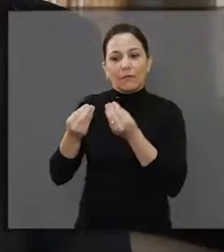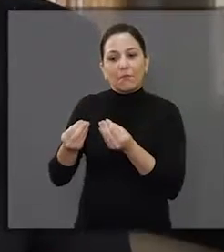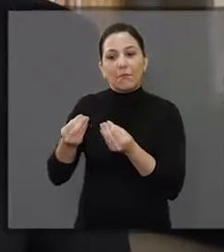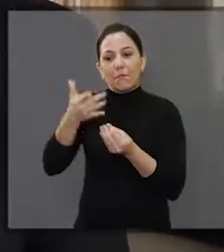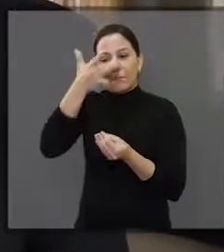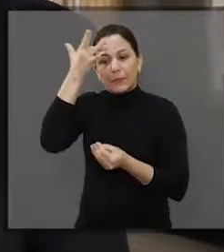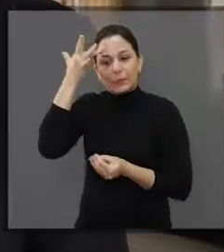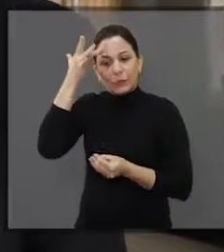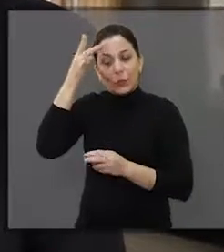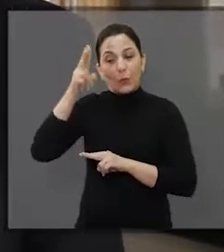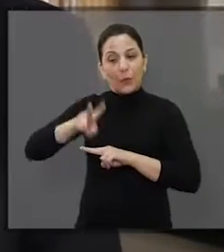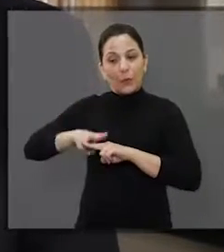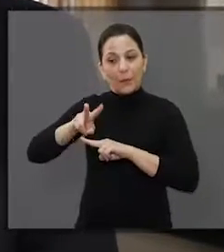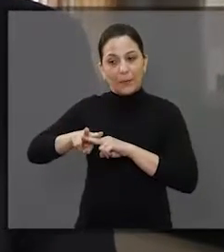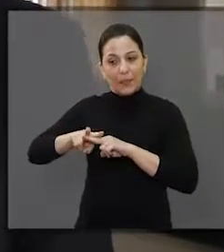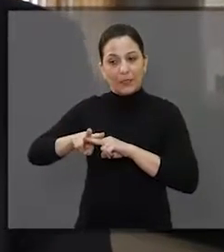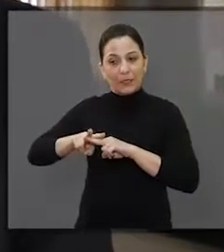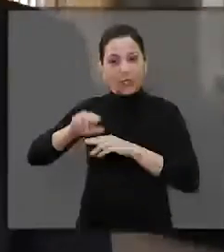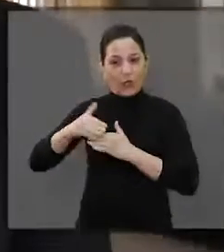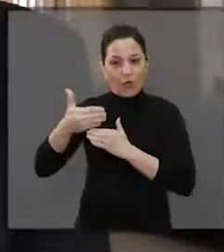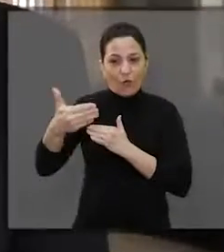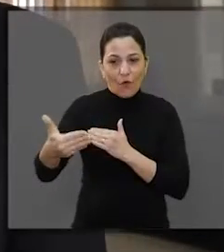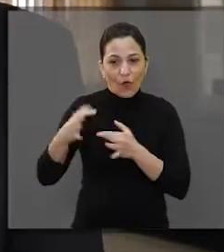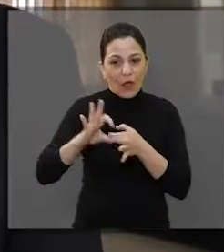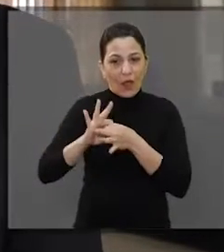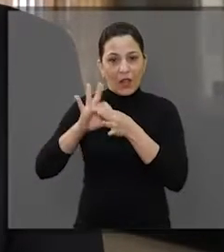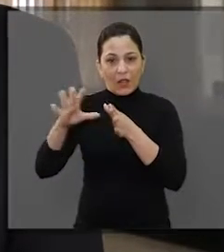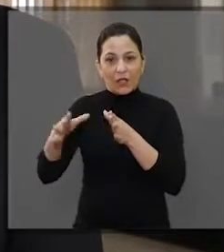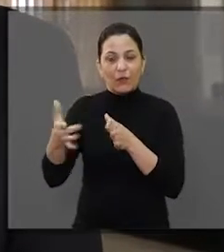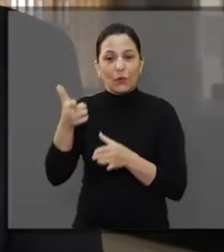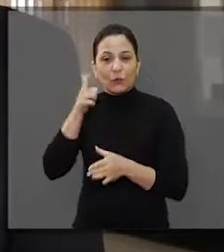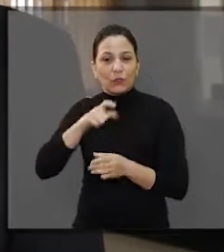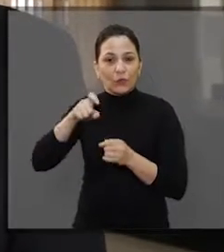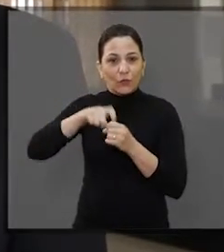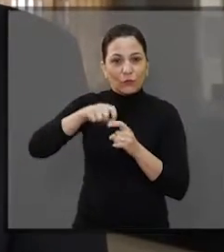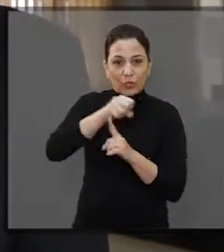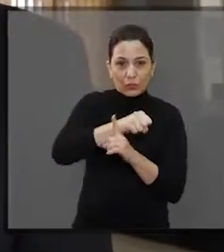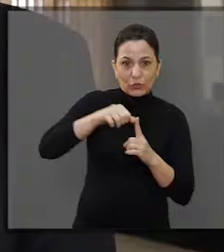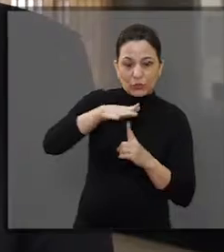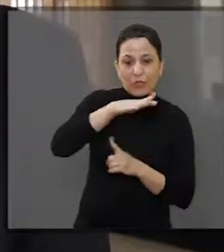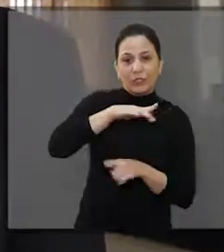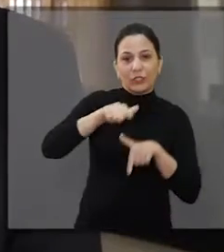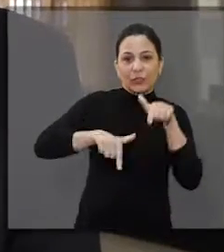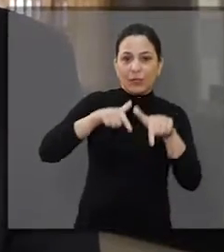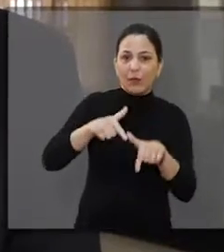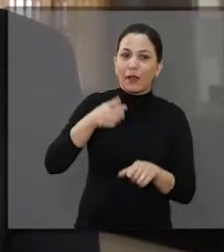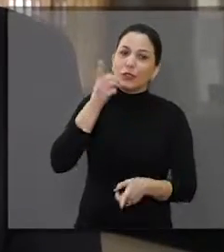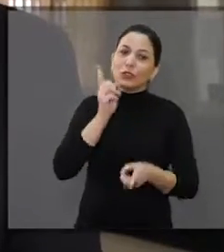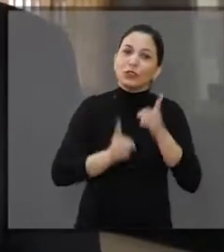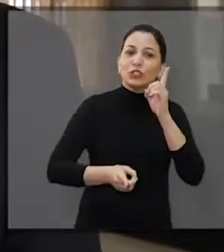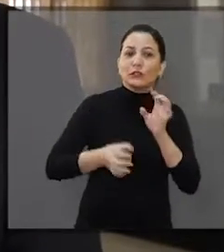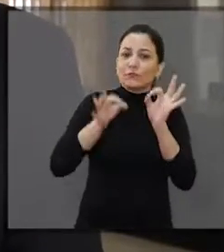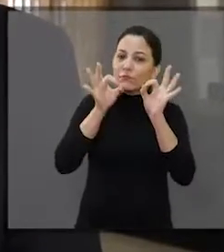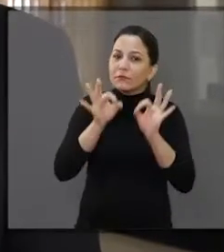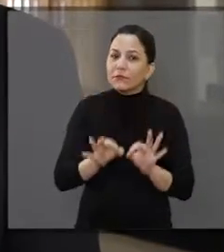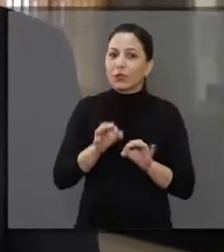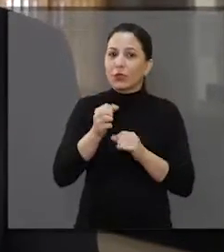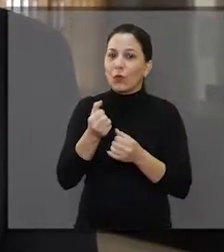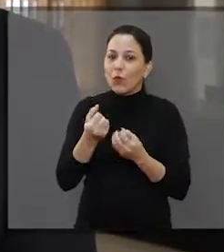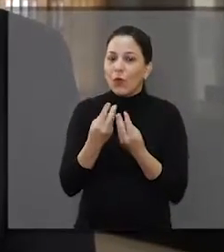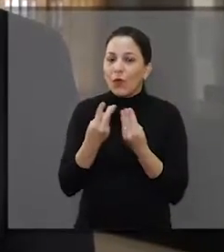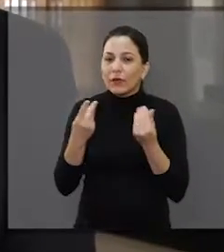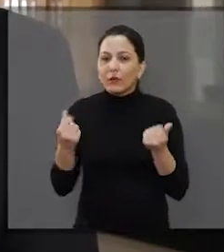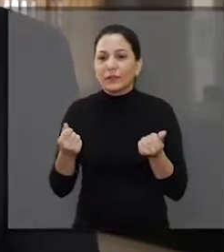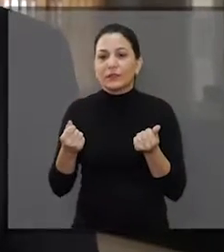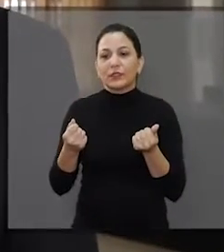confere a ele uma possibilidade depois, ao obter a liberdade, ter um trabalho digno, tendo em vista essa